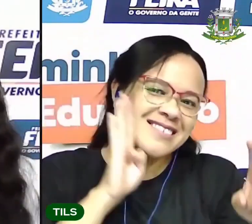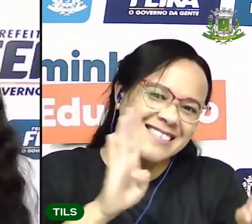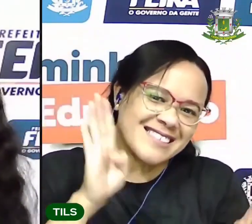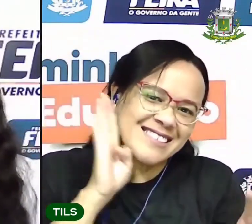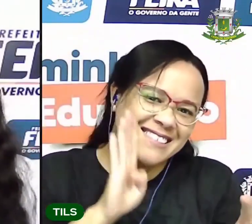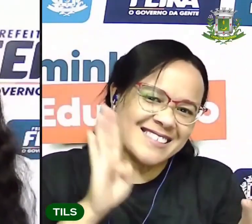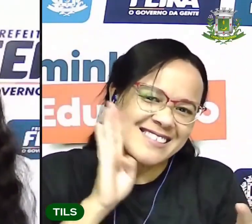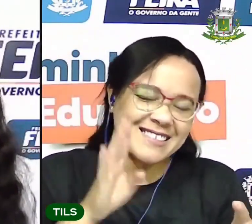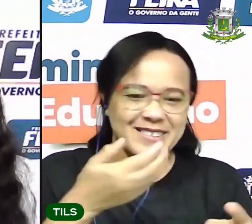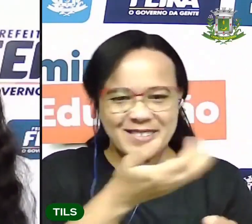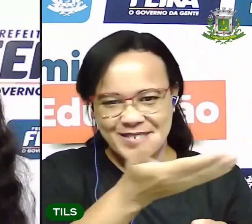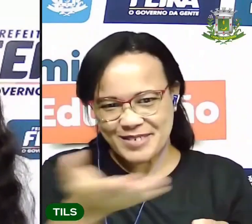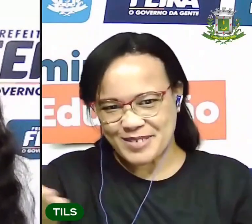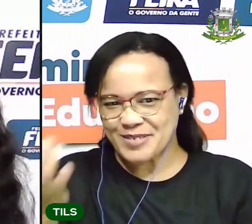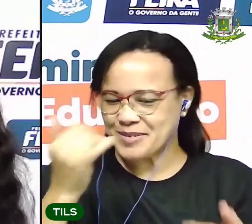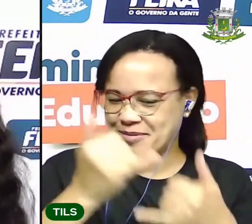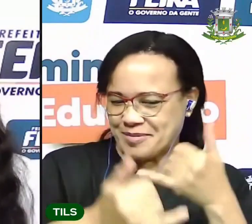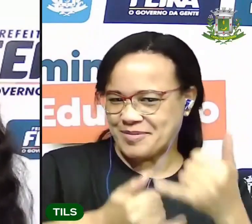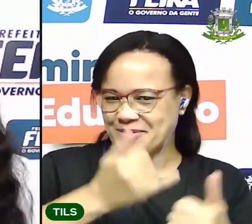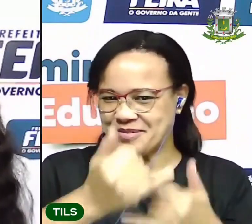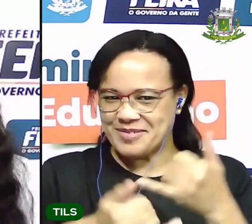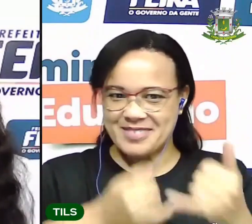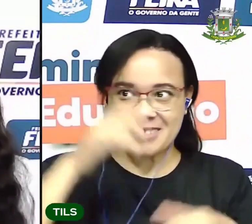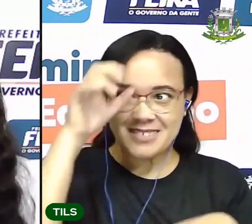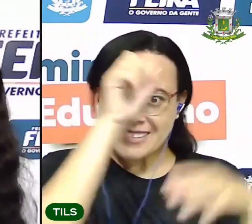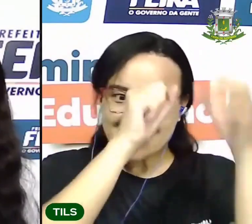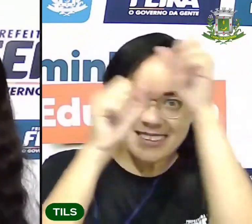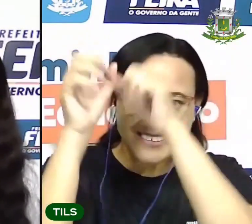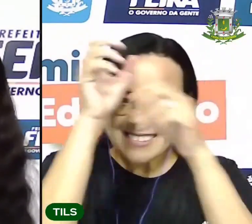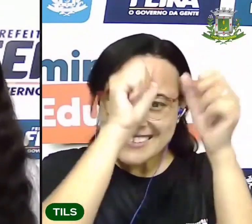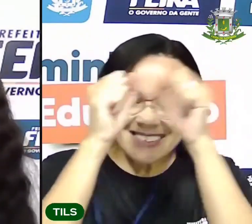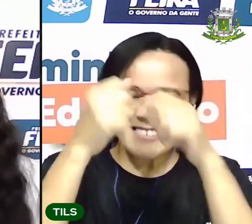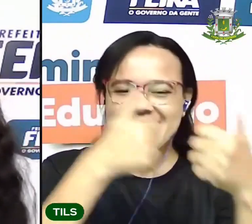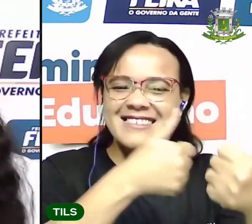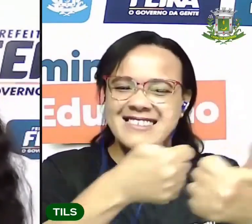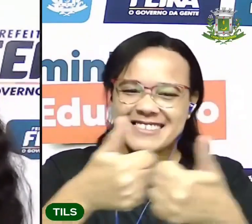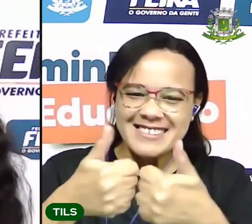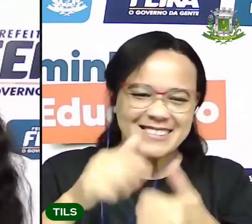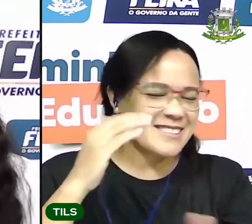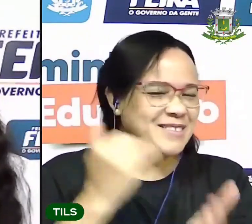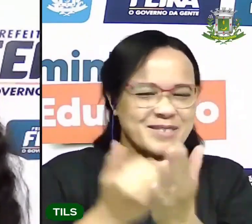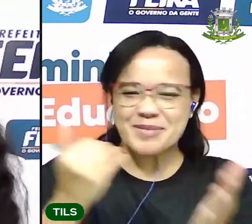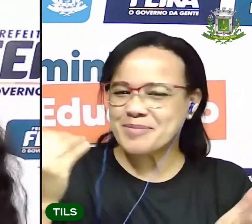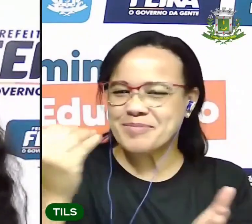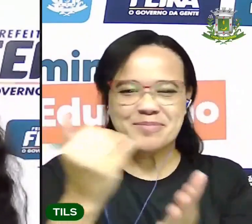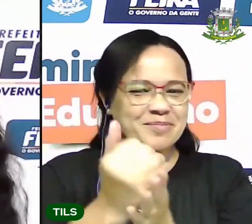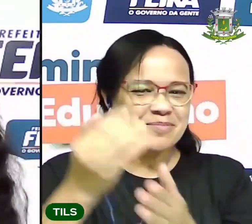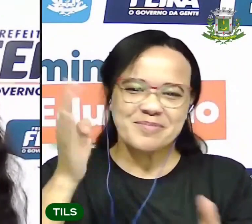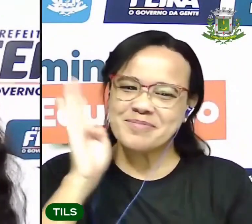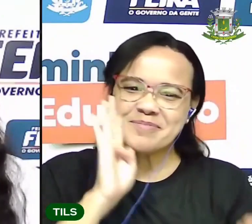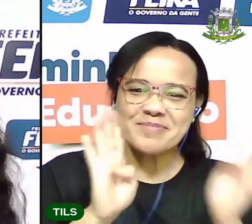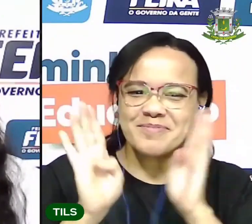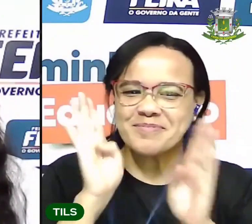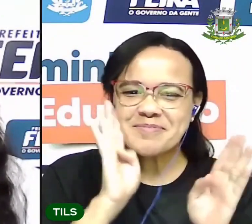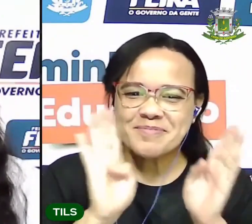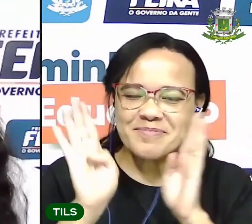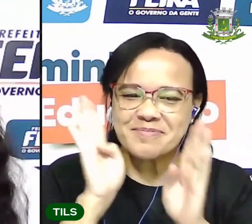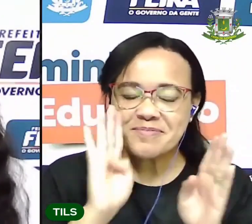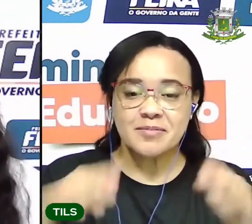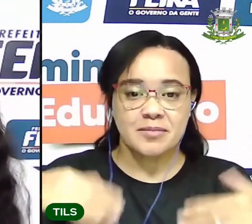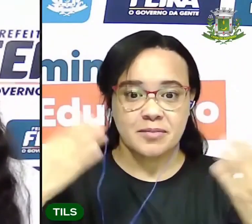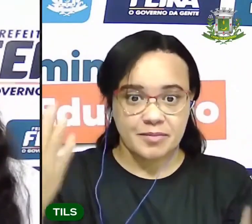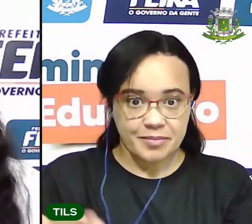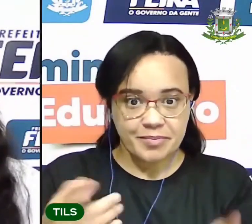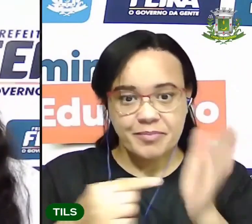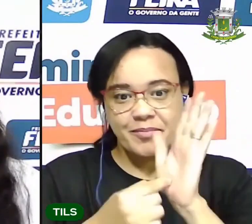Vocês vão se divertir e aprendendo, que é o mais legal. Vou mostrar agora a apresentação